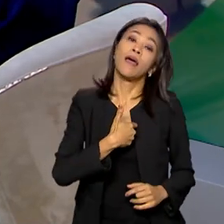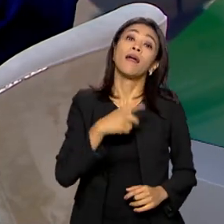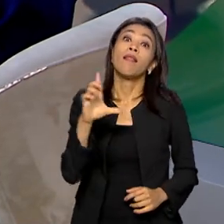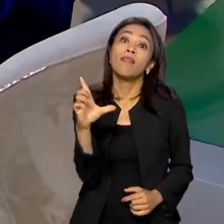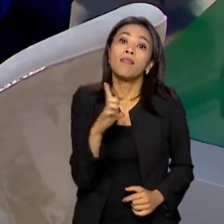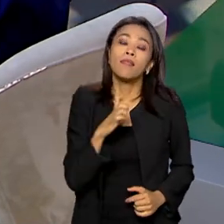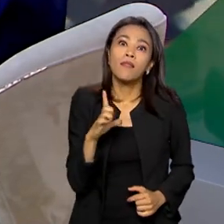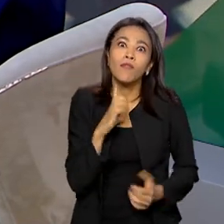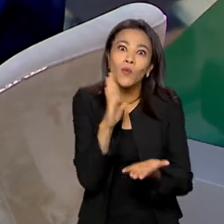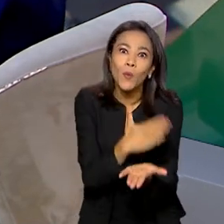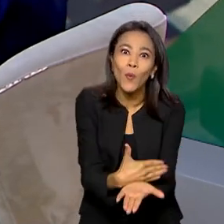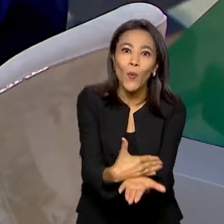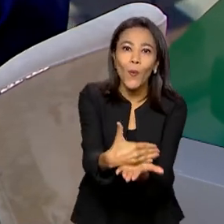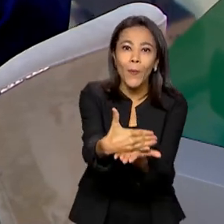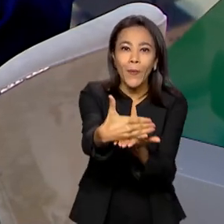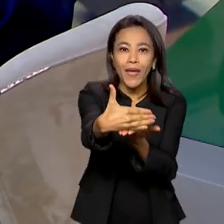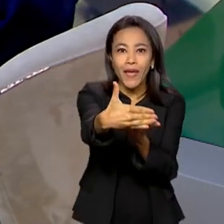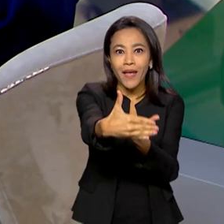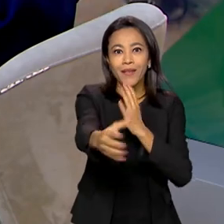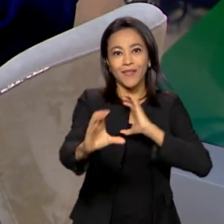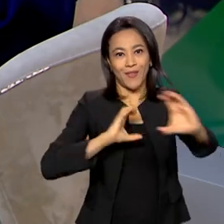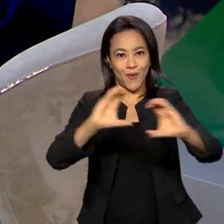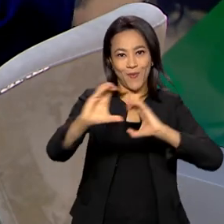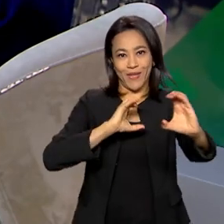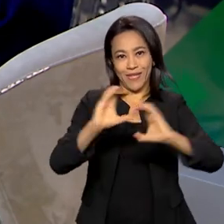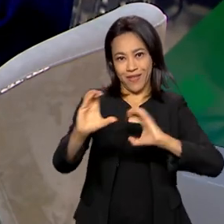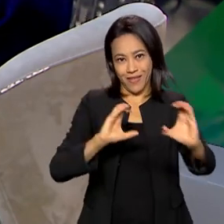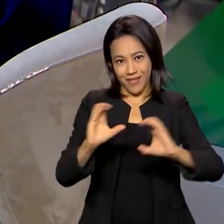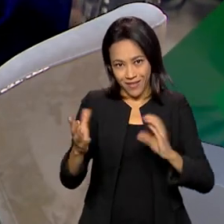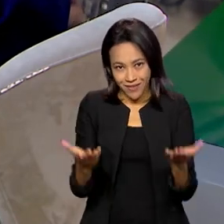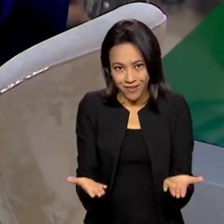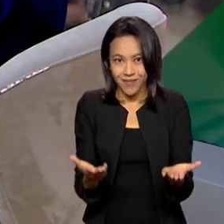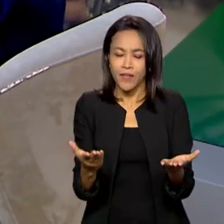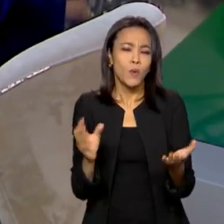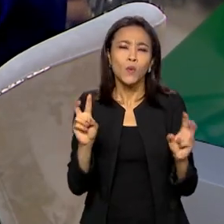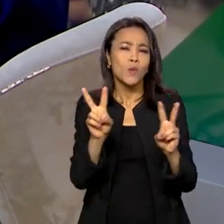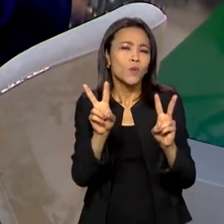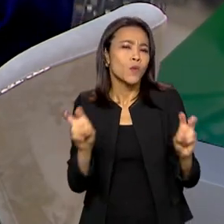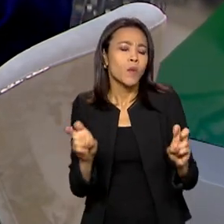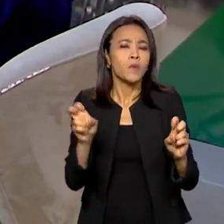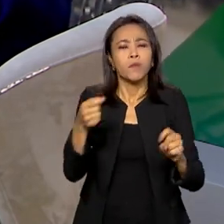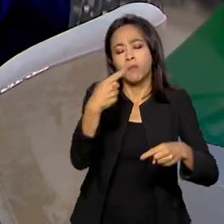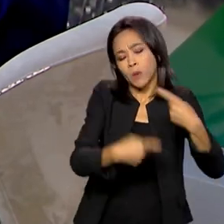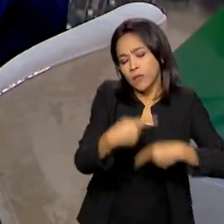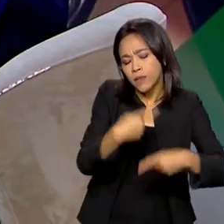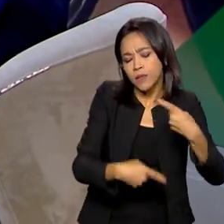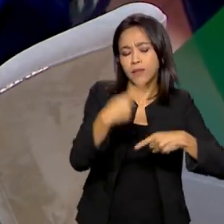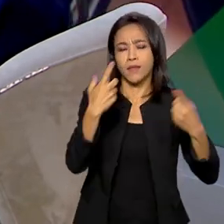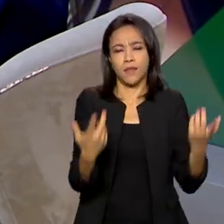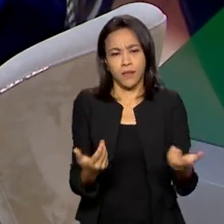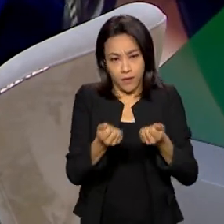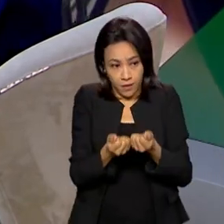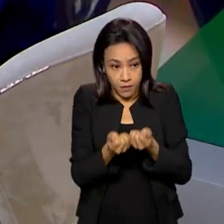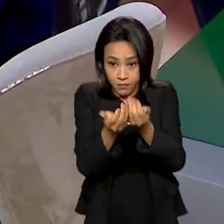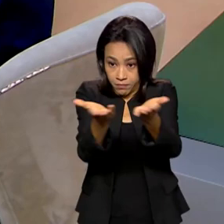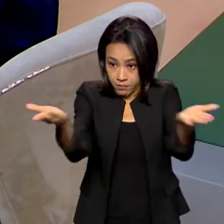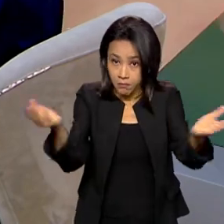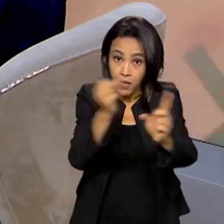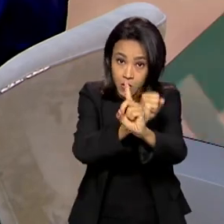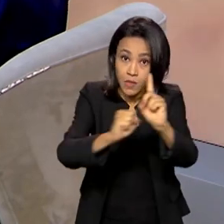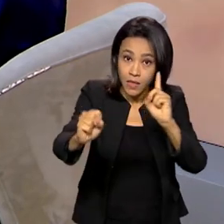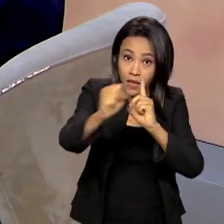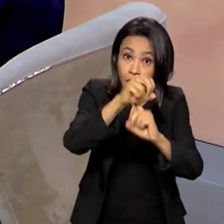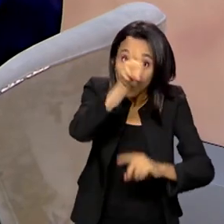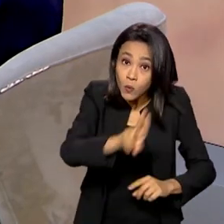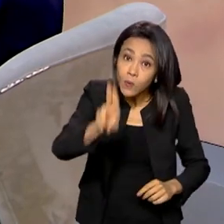a comunicação pública, ou seja, a transmissão de informações sobre políticas públicas para a sociedade pelo